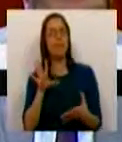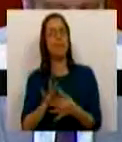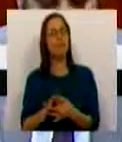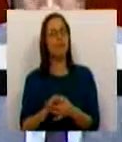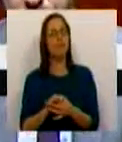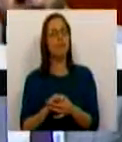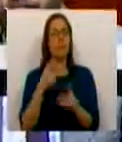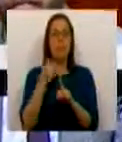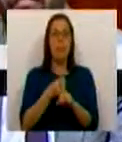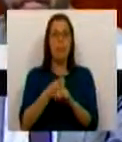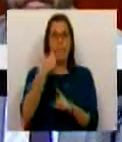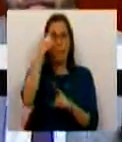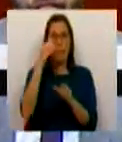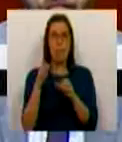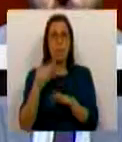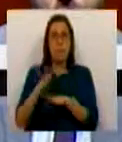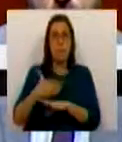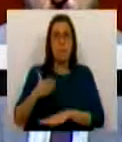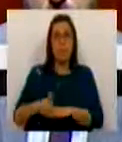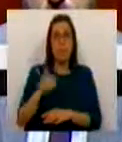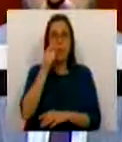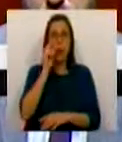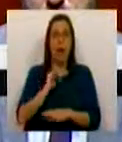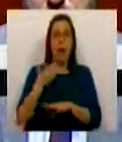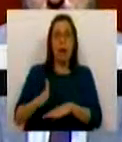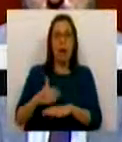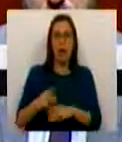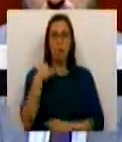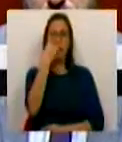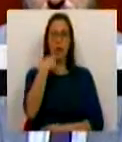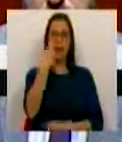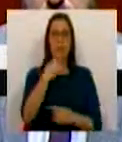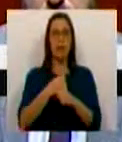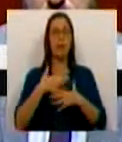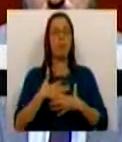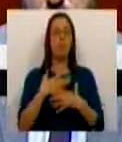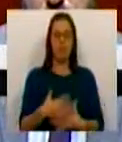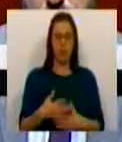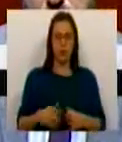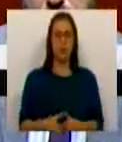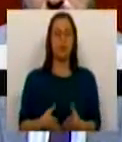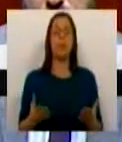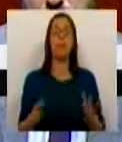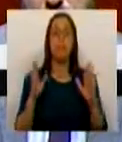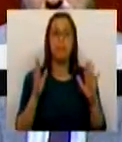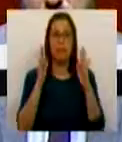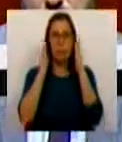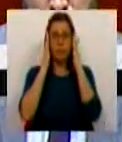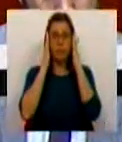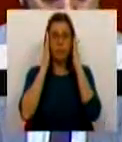combate à segregação de género na imagem das profissões. Mas